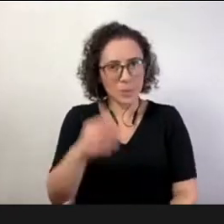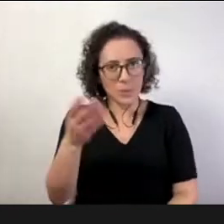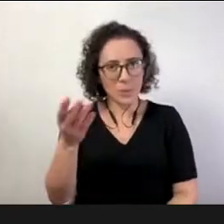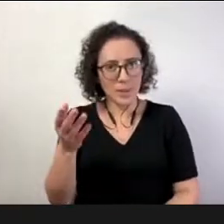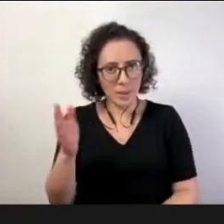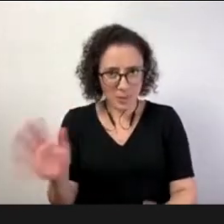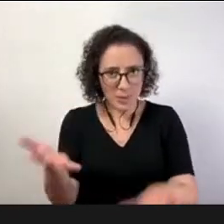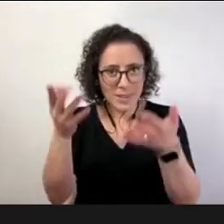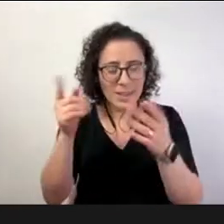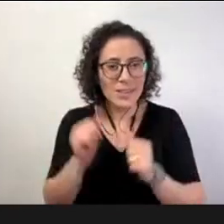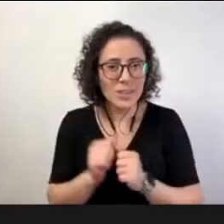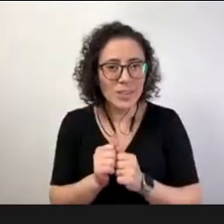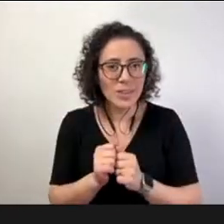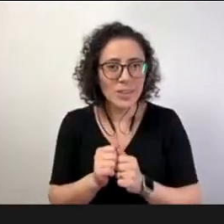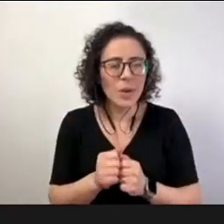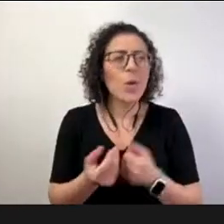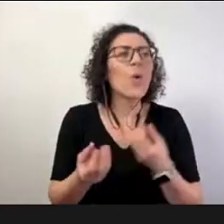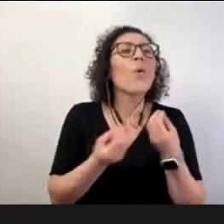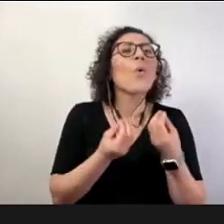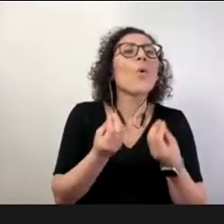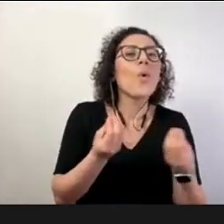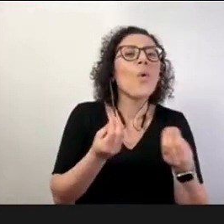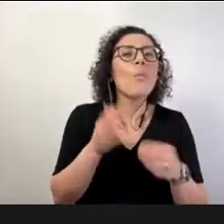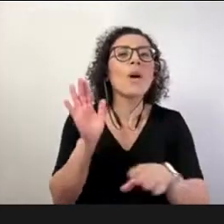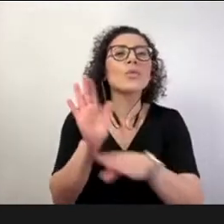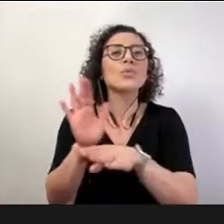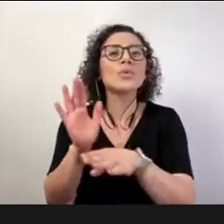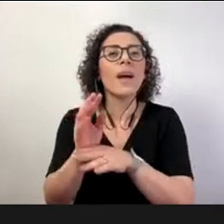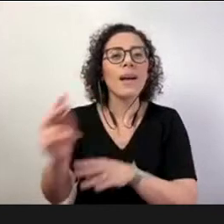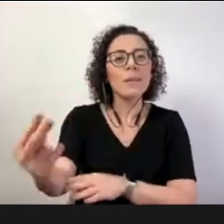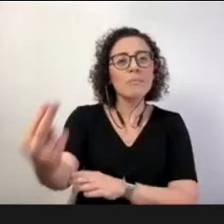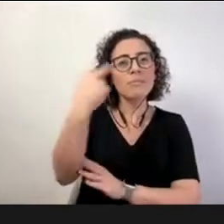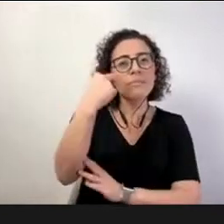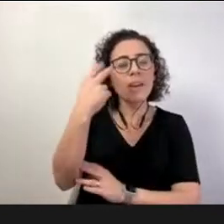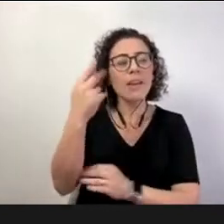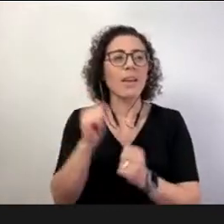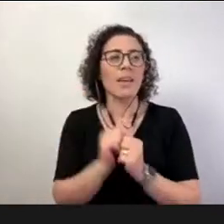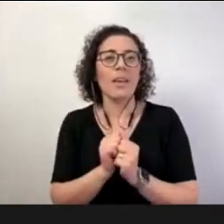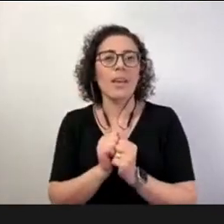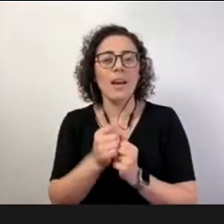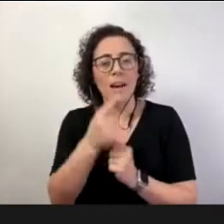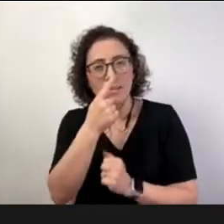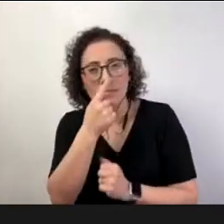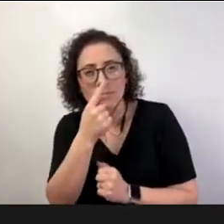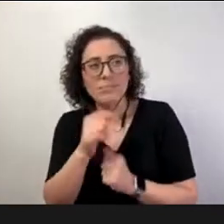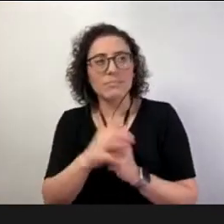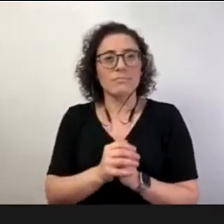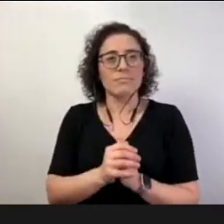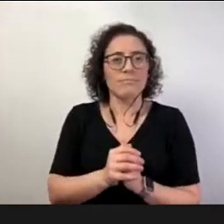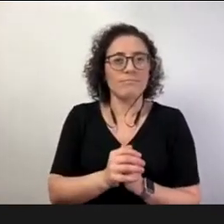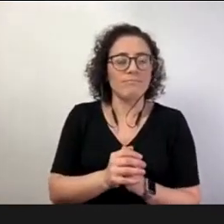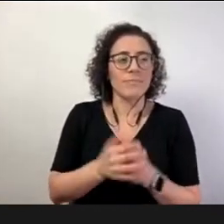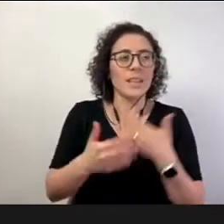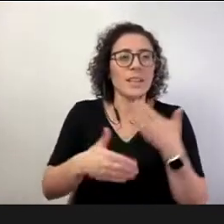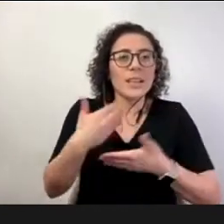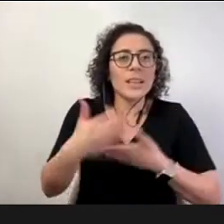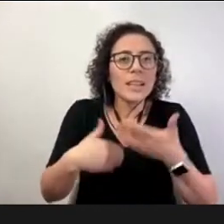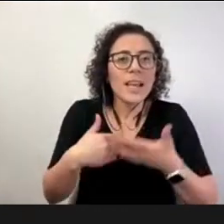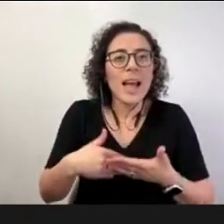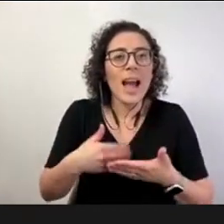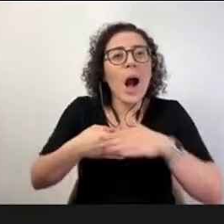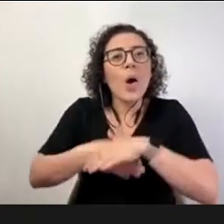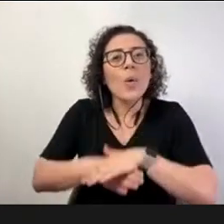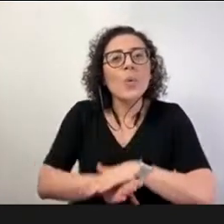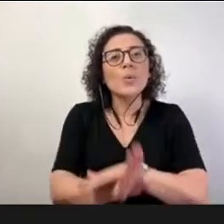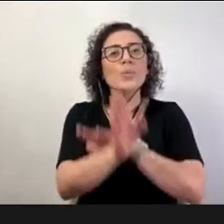as metodologias ativas e remotas que os docentes dão informação e serviço a gente tá inovando nessas estratégias né como escola